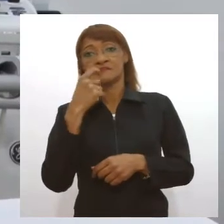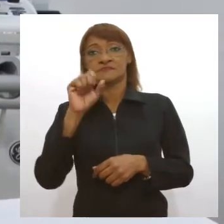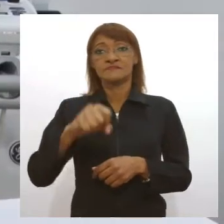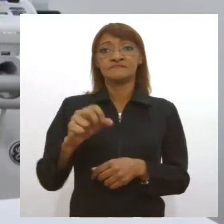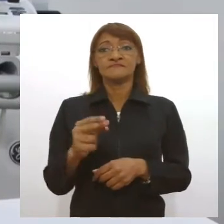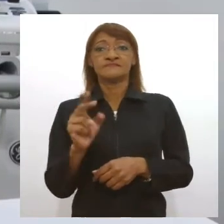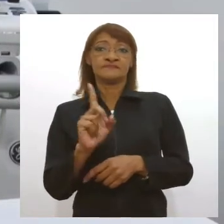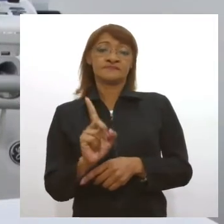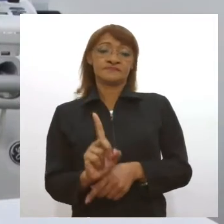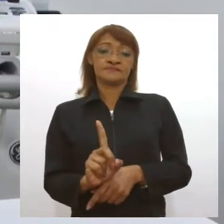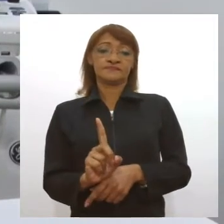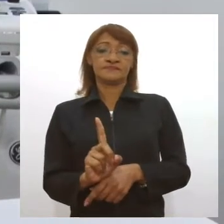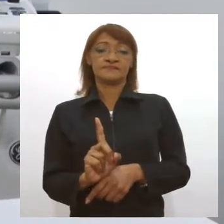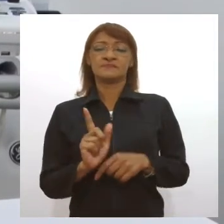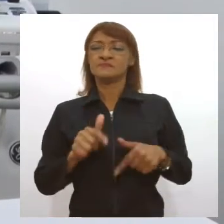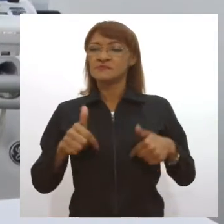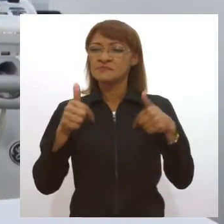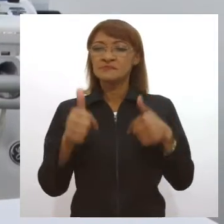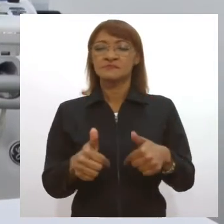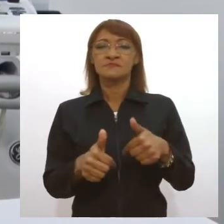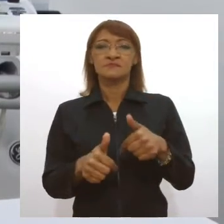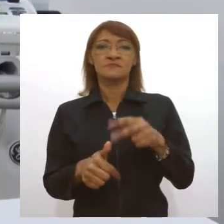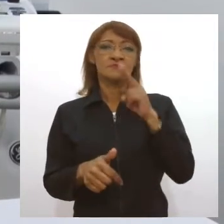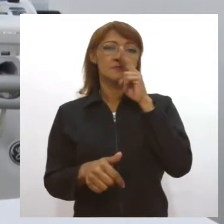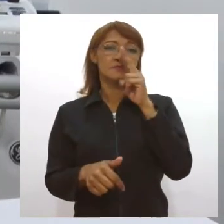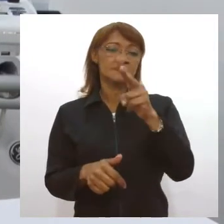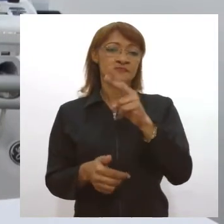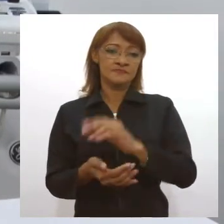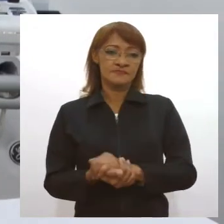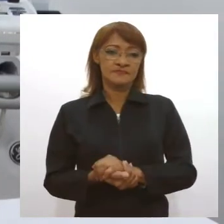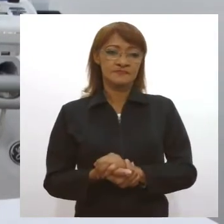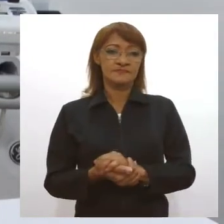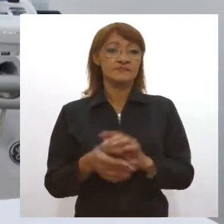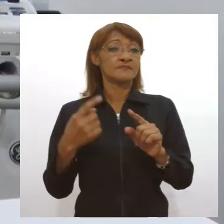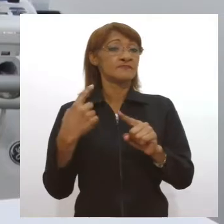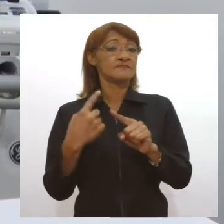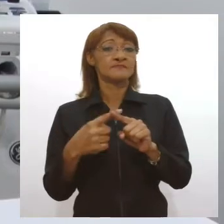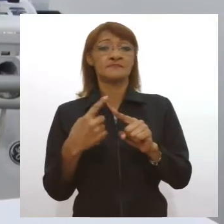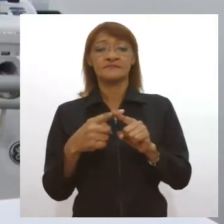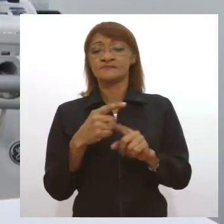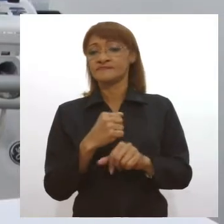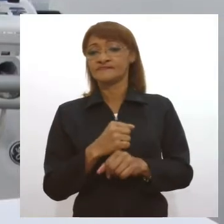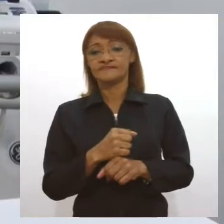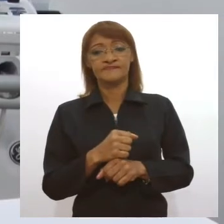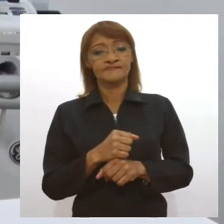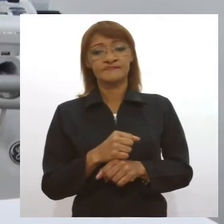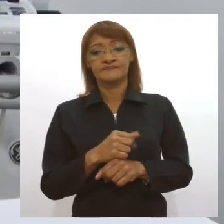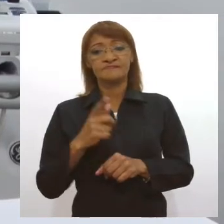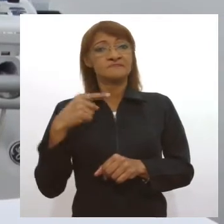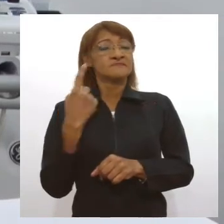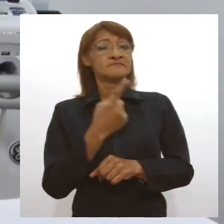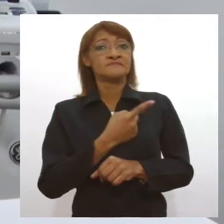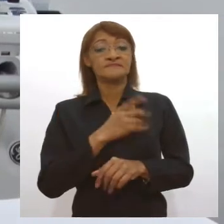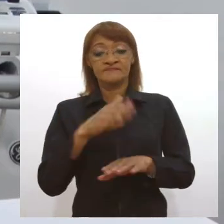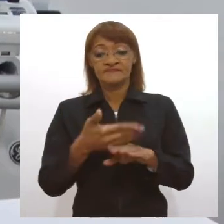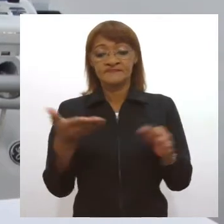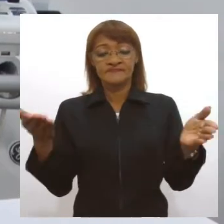É uma luta muito grande a obesidade, porque a gente não tem ainda uma medicação